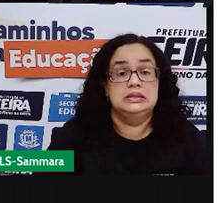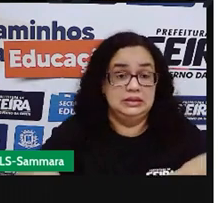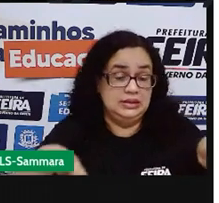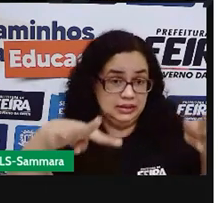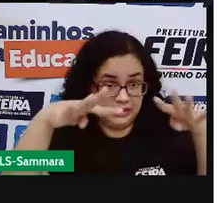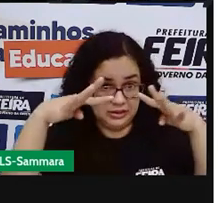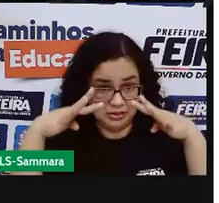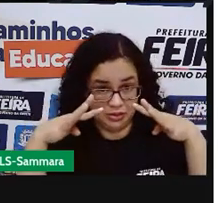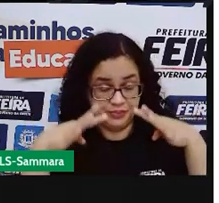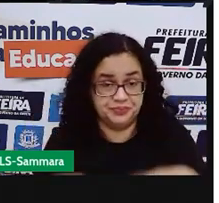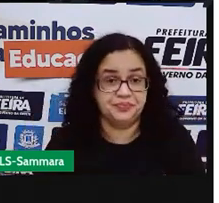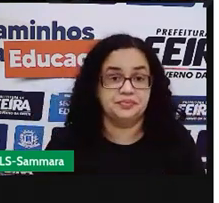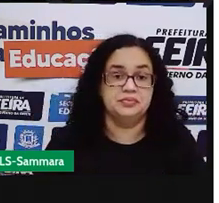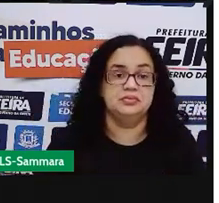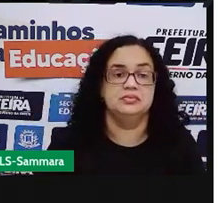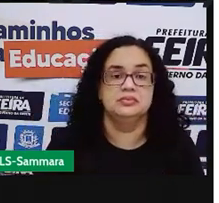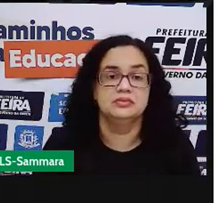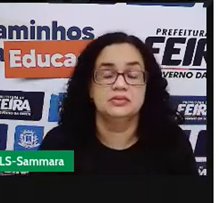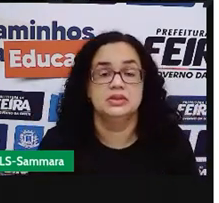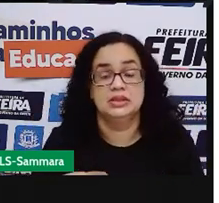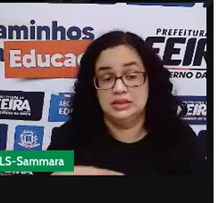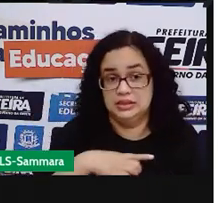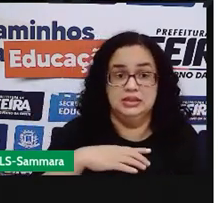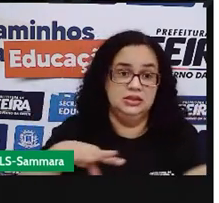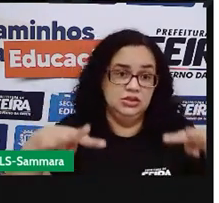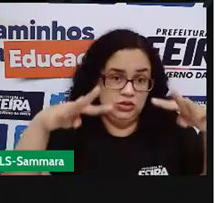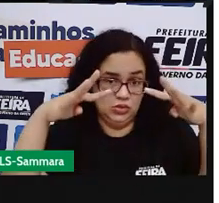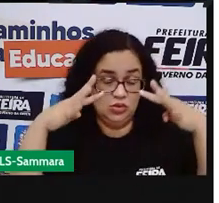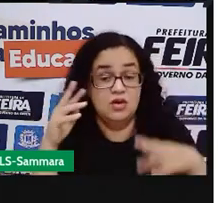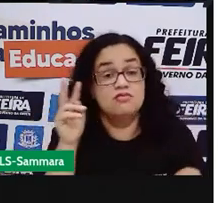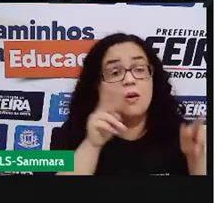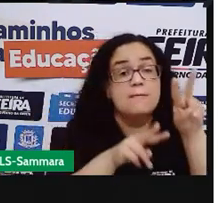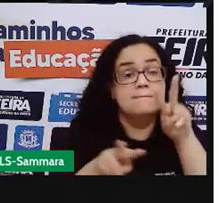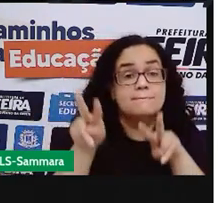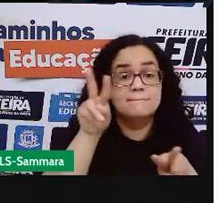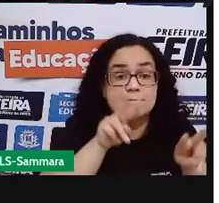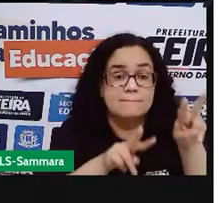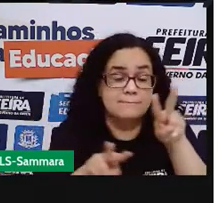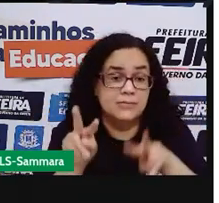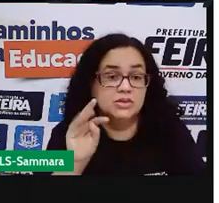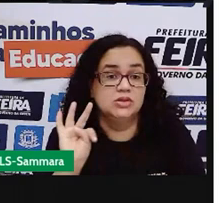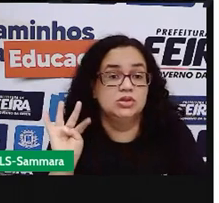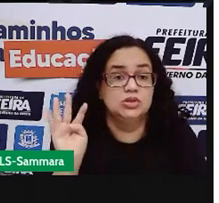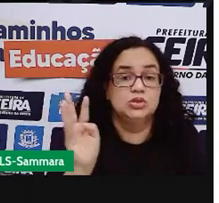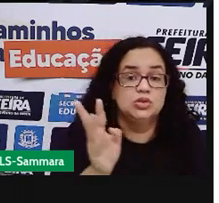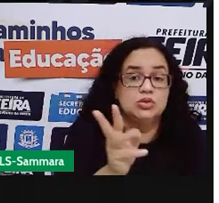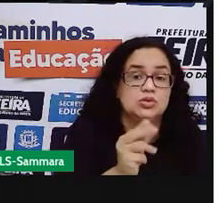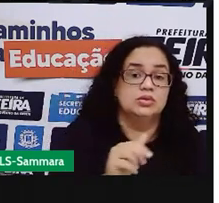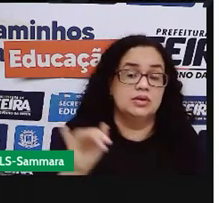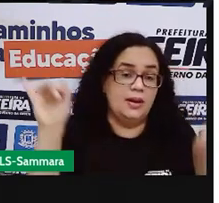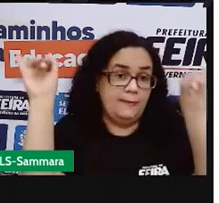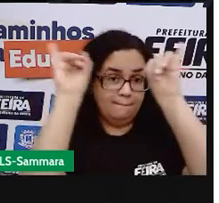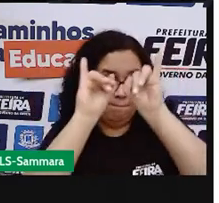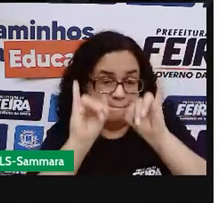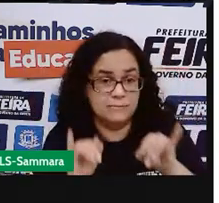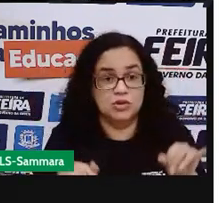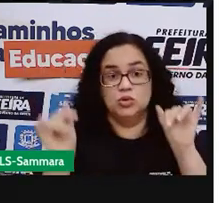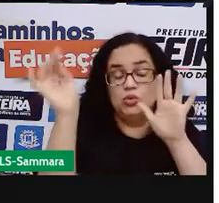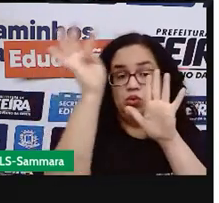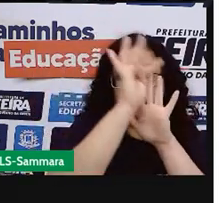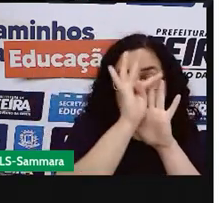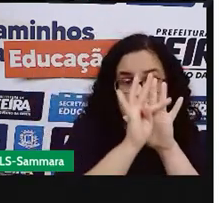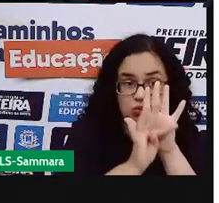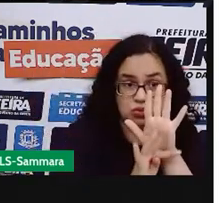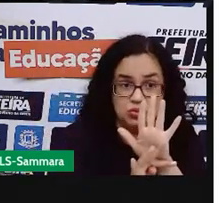atenção. E quando ele prende a nossa atenção, nós observamos ele por completo. A imagem, o texto.